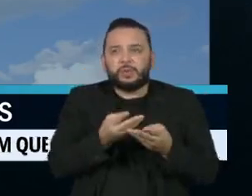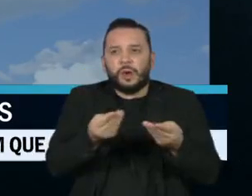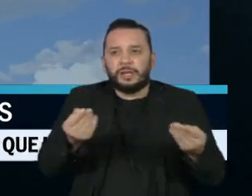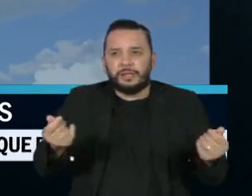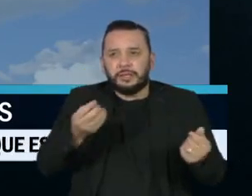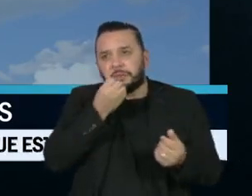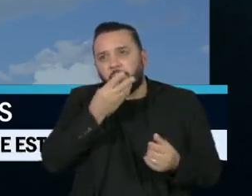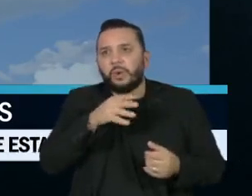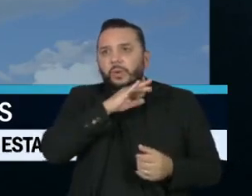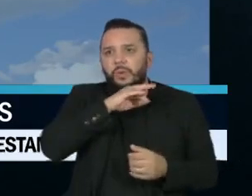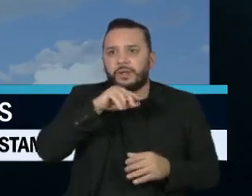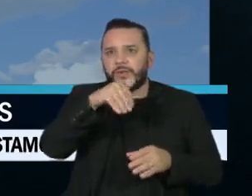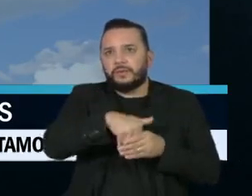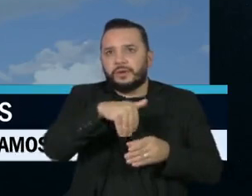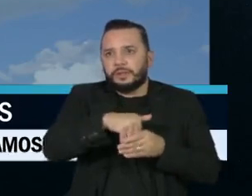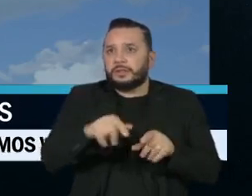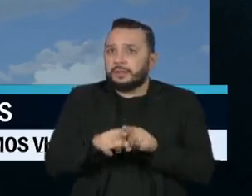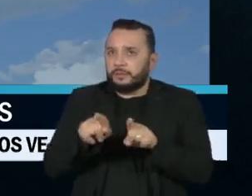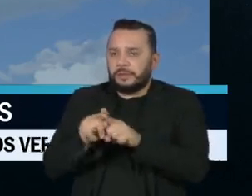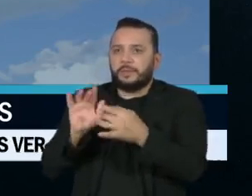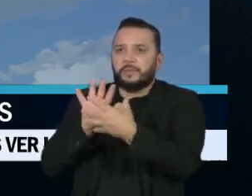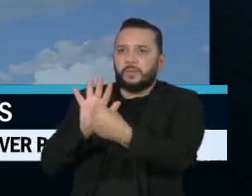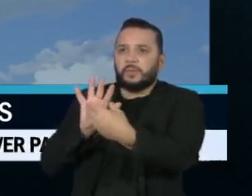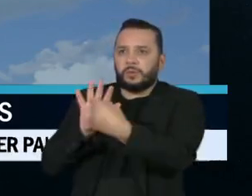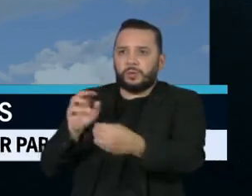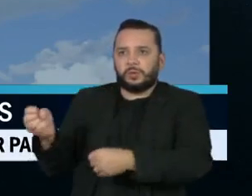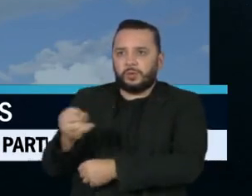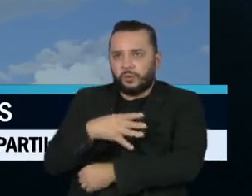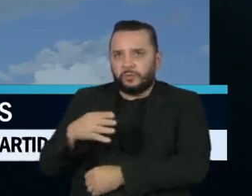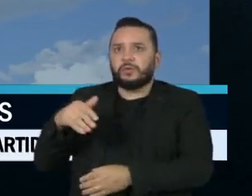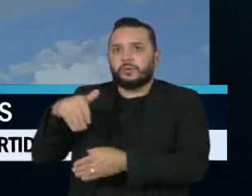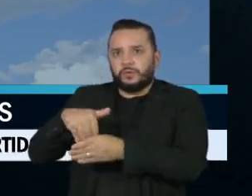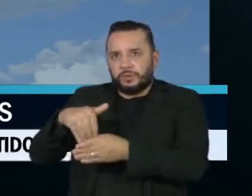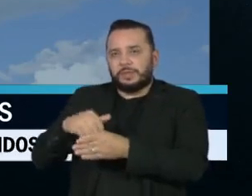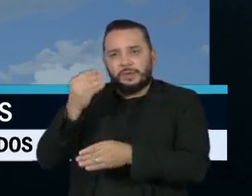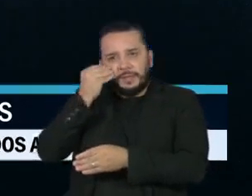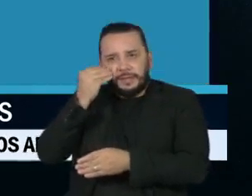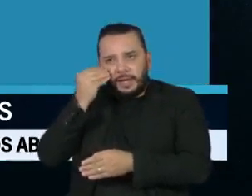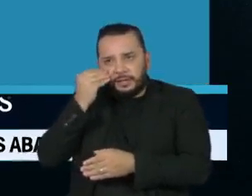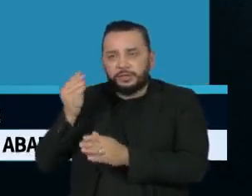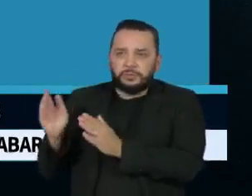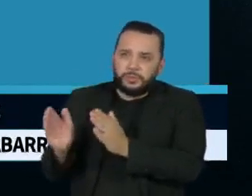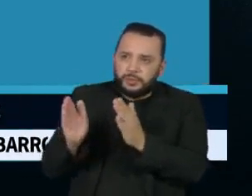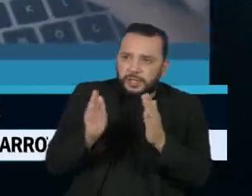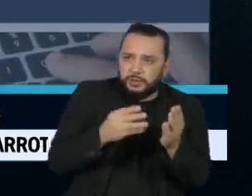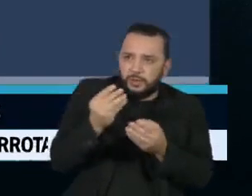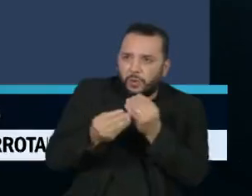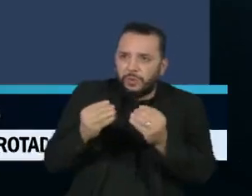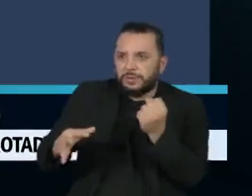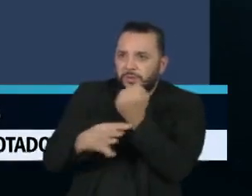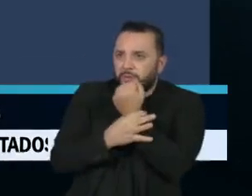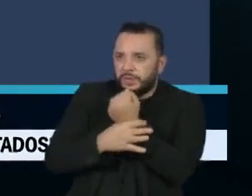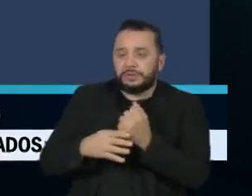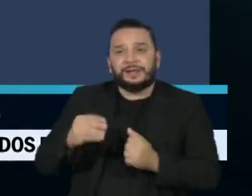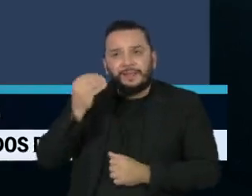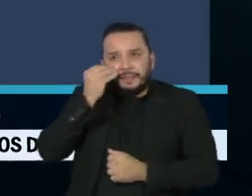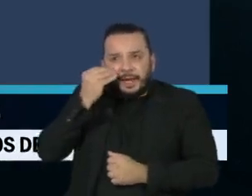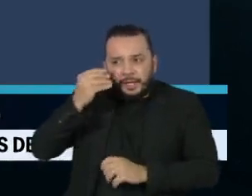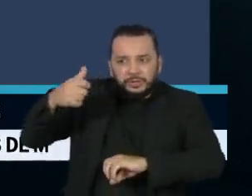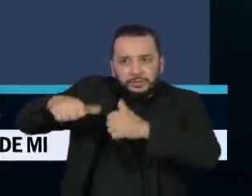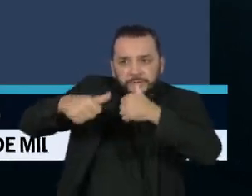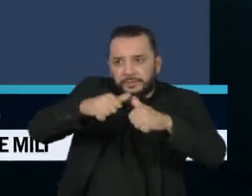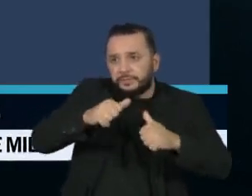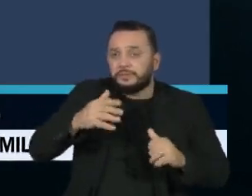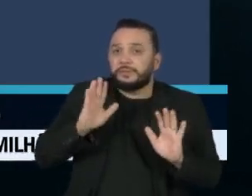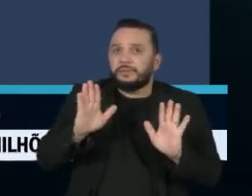sugere a inclusão do novo modelo de urnas e procedimentos no teste público de segurança. No caso desses testes, a Justiça Eleitoral